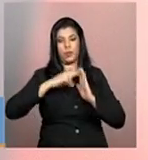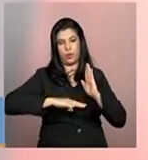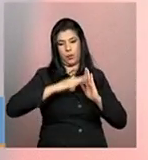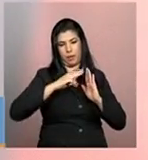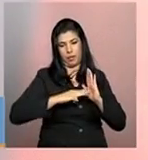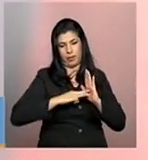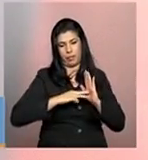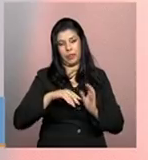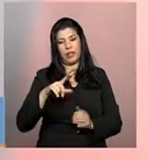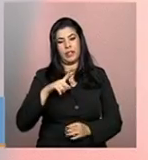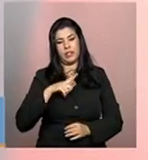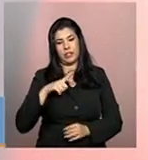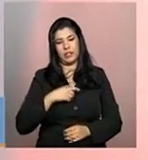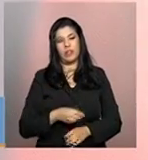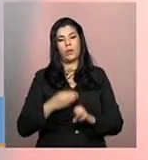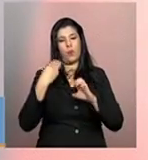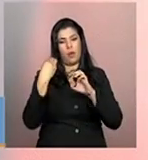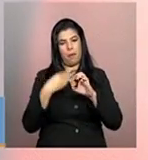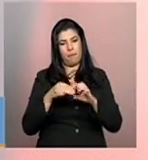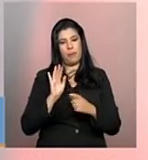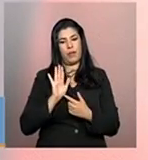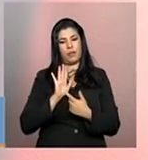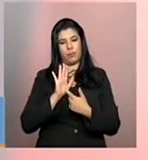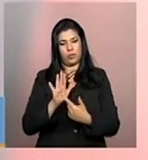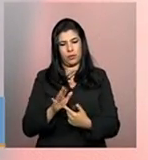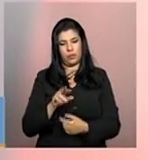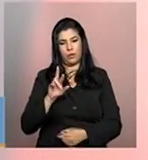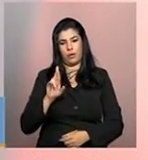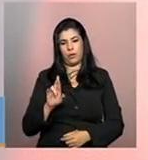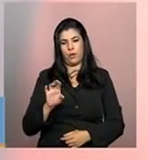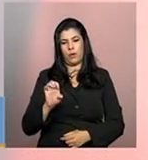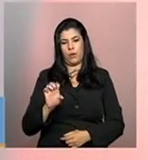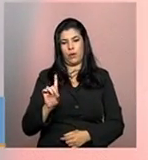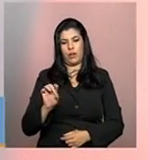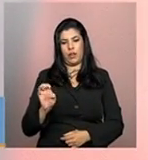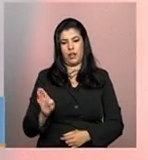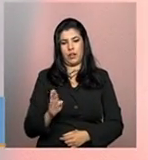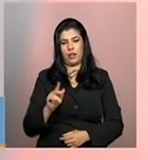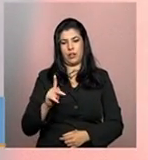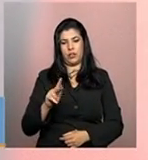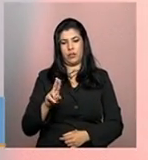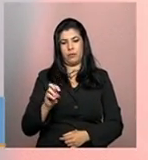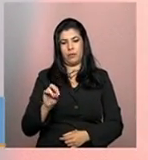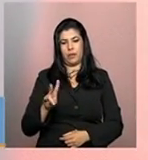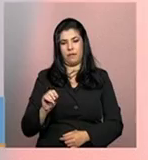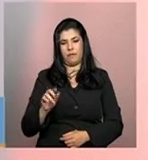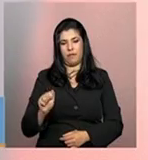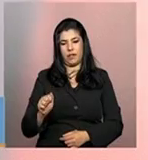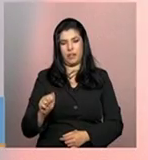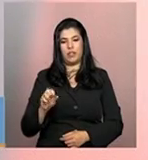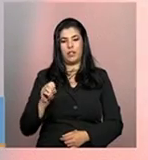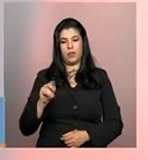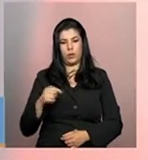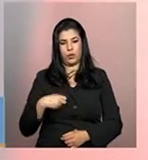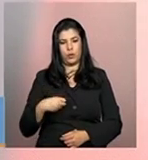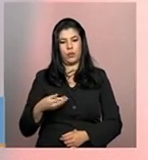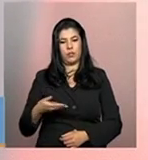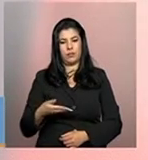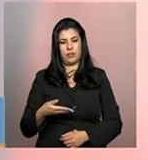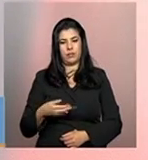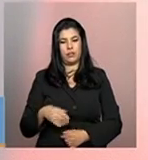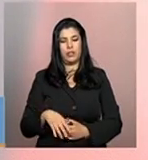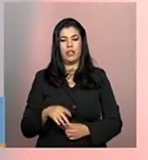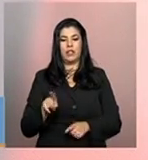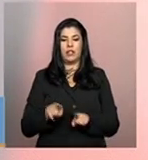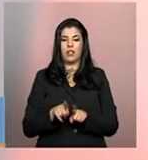atendemos por meio do e-mail já informado, rede privada suas, arroba mds.gov.br e também pelo 0800,